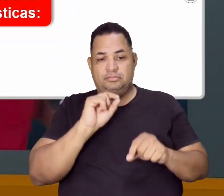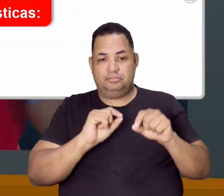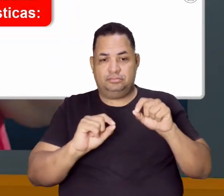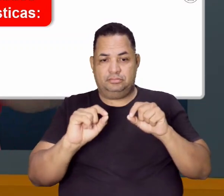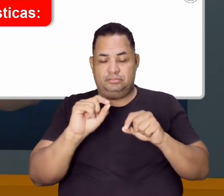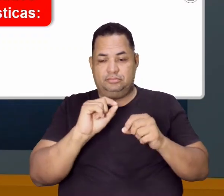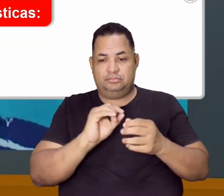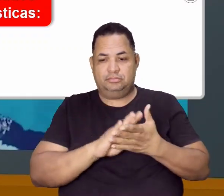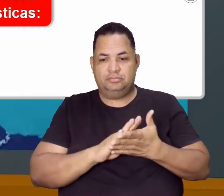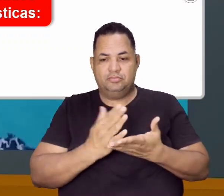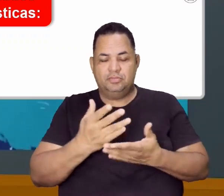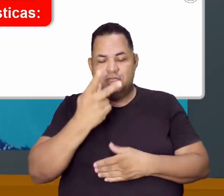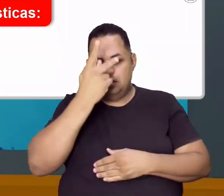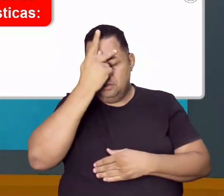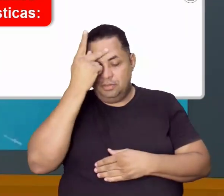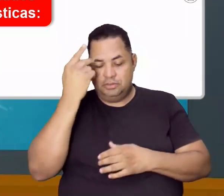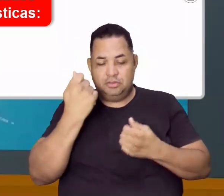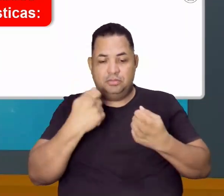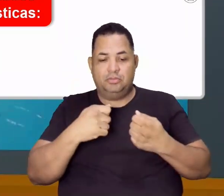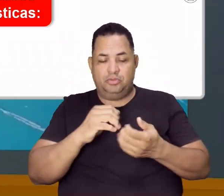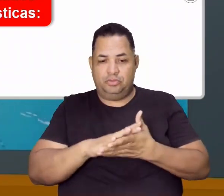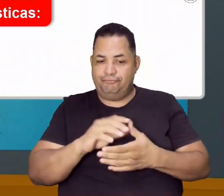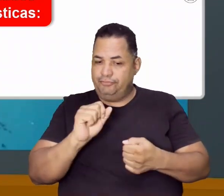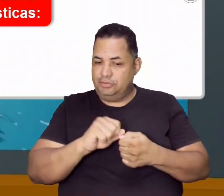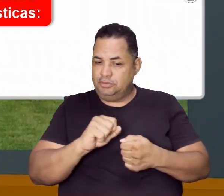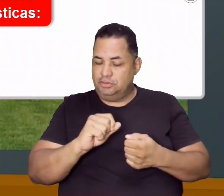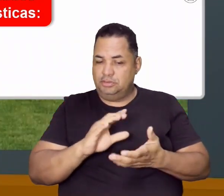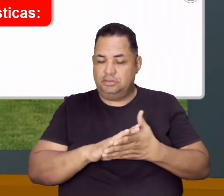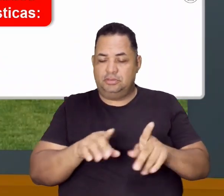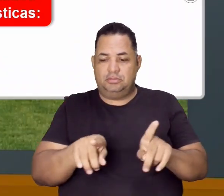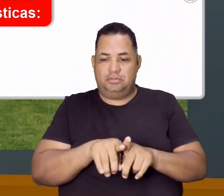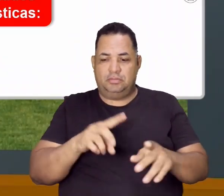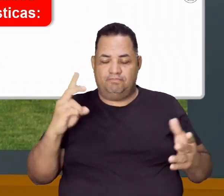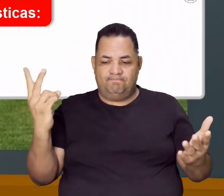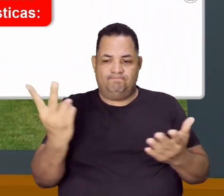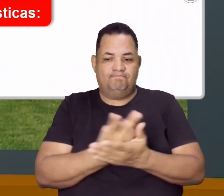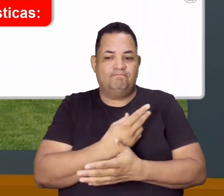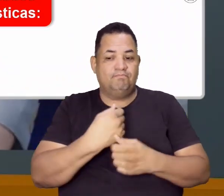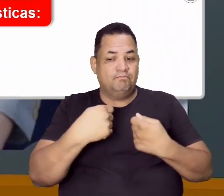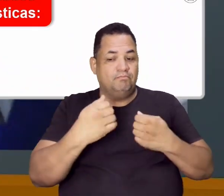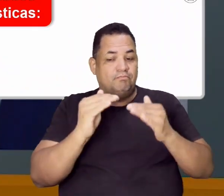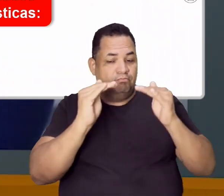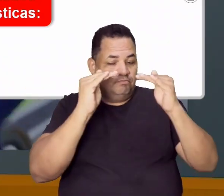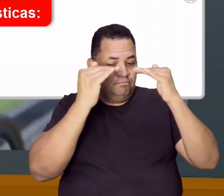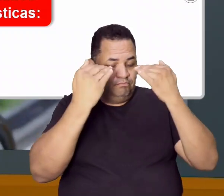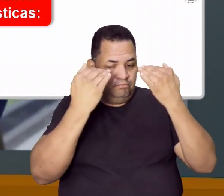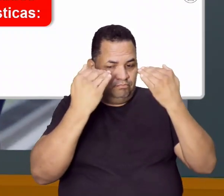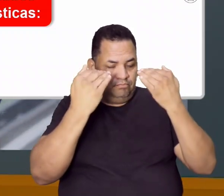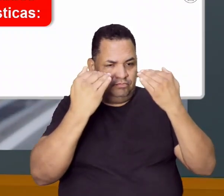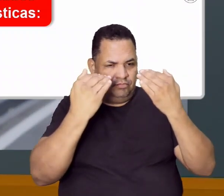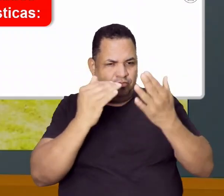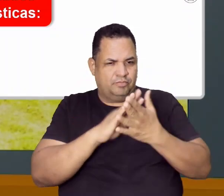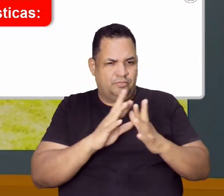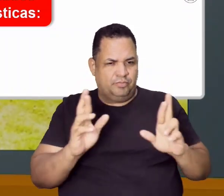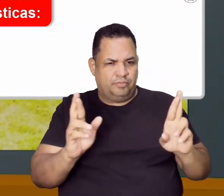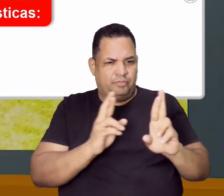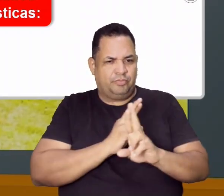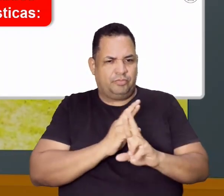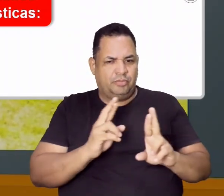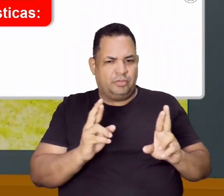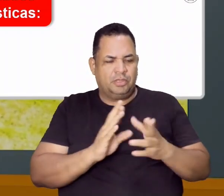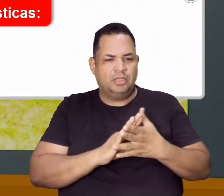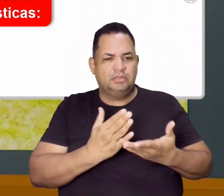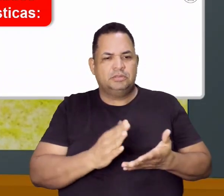humano tende a tomar, a gente tem que ficar muito atento, né? Em especial, quando eu falo aqui em relação às